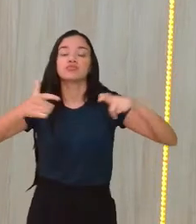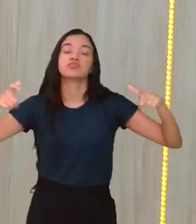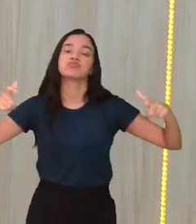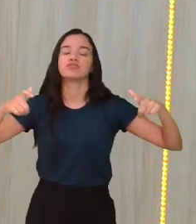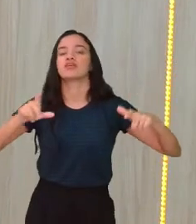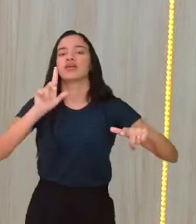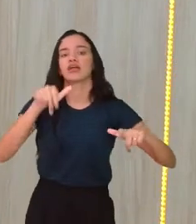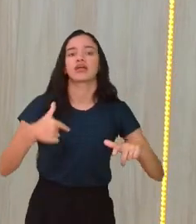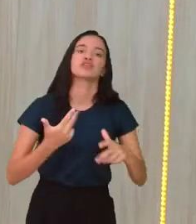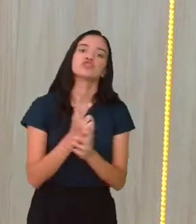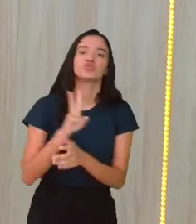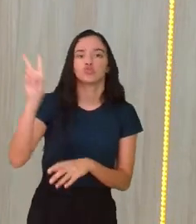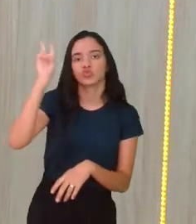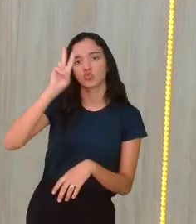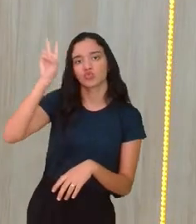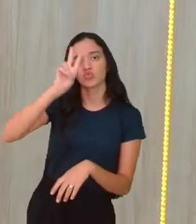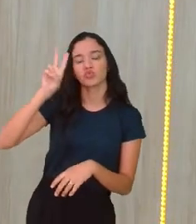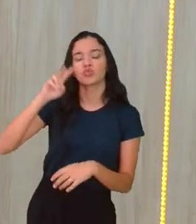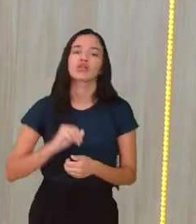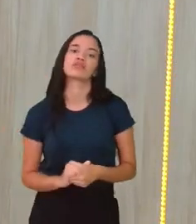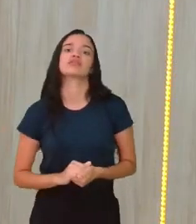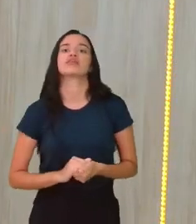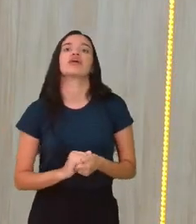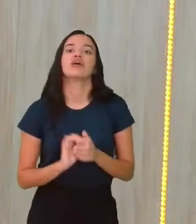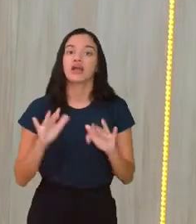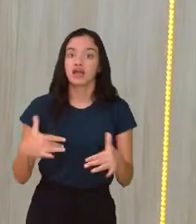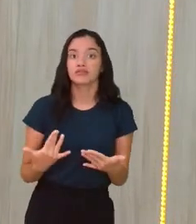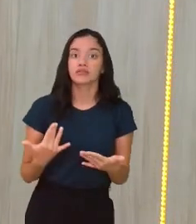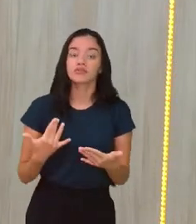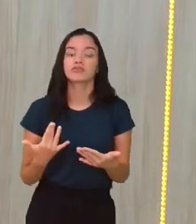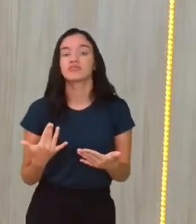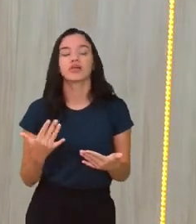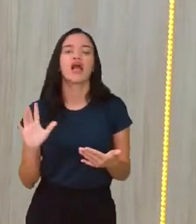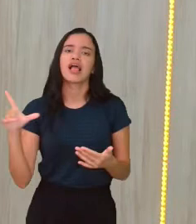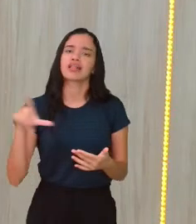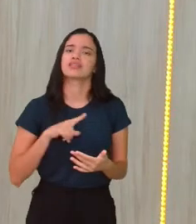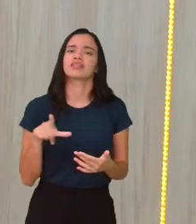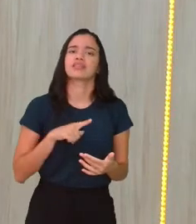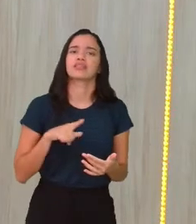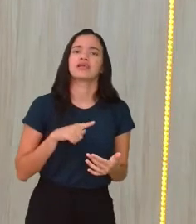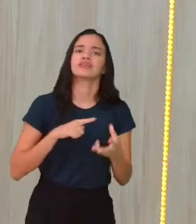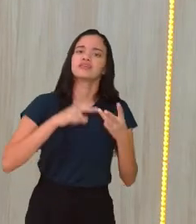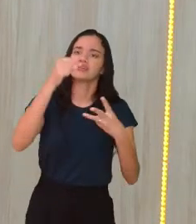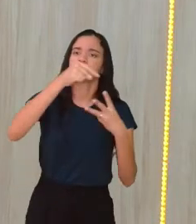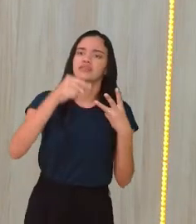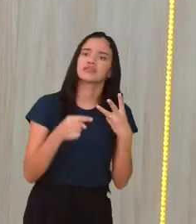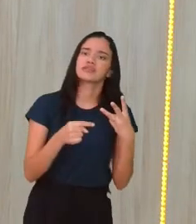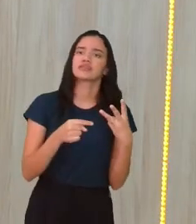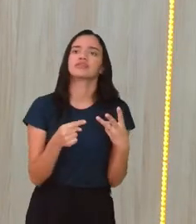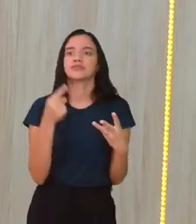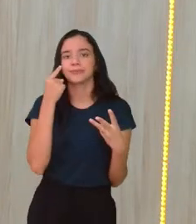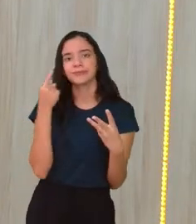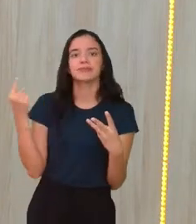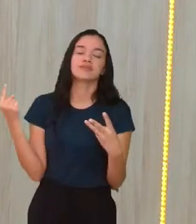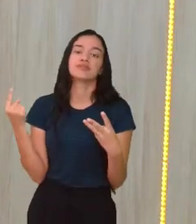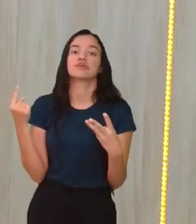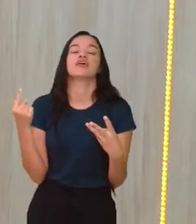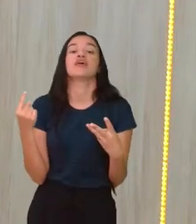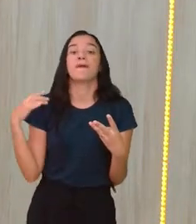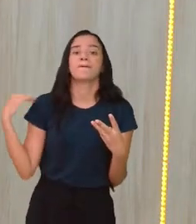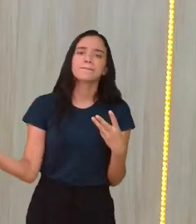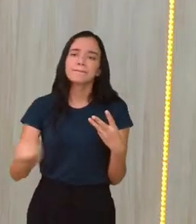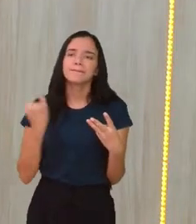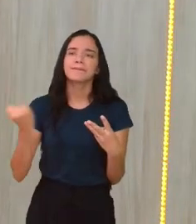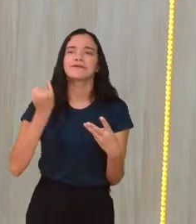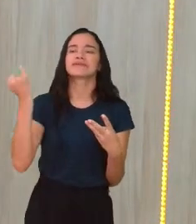essa história, Essas modalidades. Então, tem aí três civilizações importantíssimas,